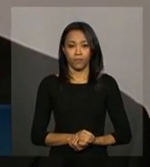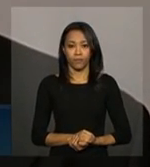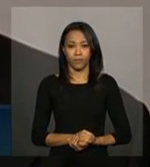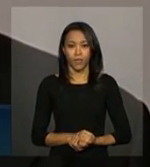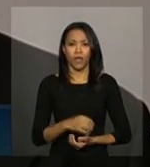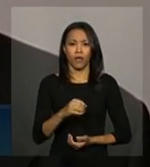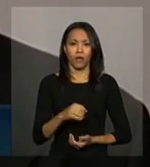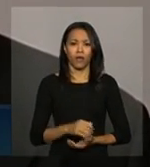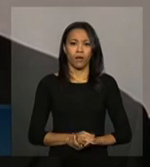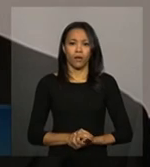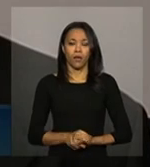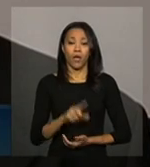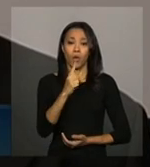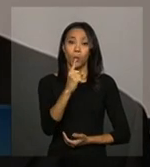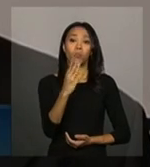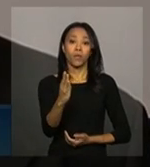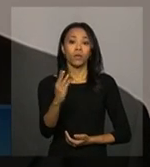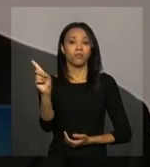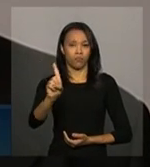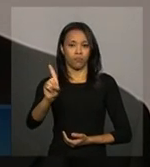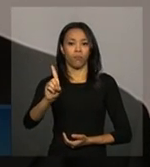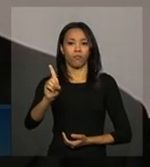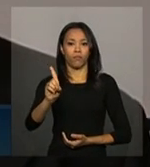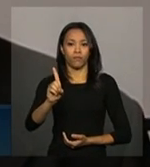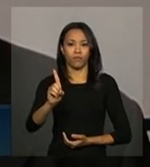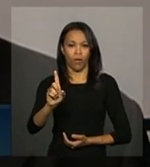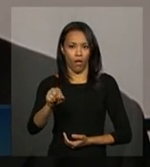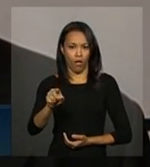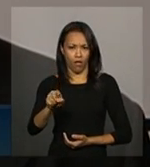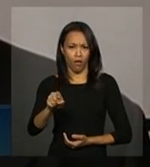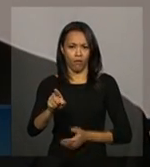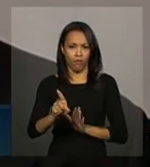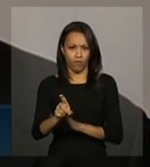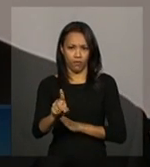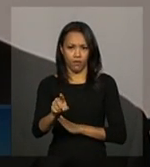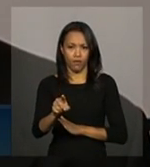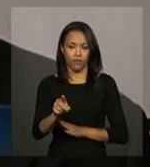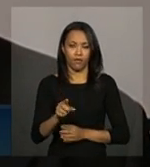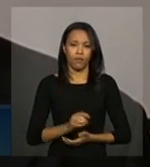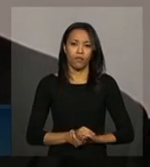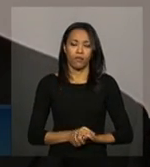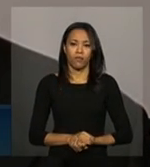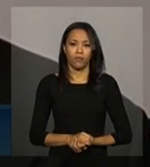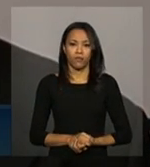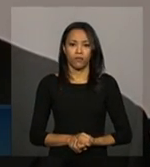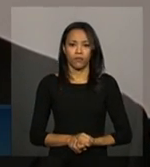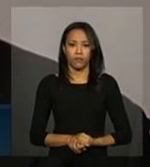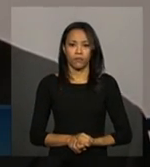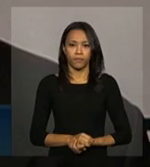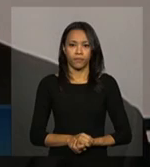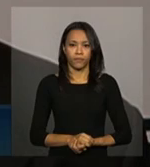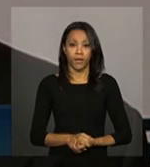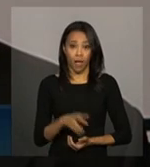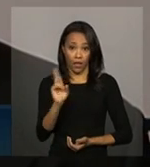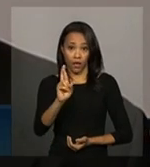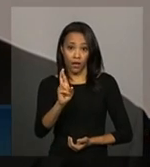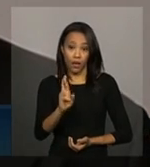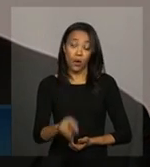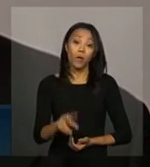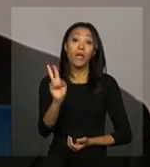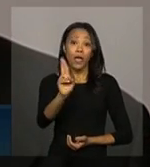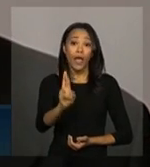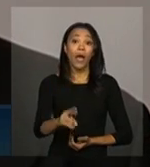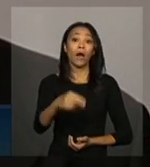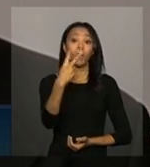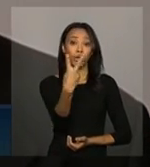É um bilhão de dólares, né? É isso. É dólar? Não, é em real, É, em real, são dois bilhões de